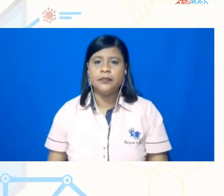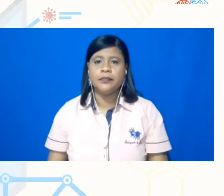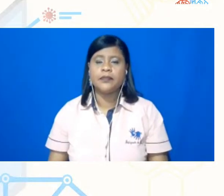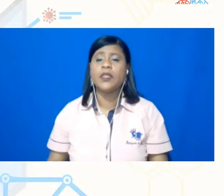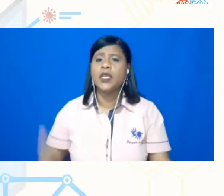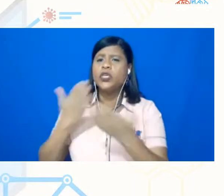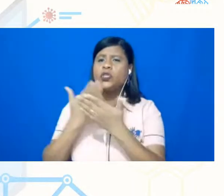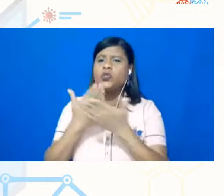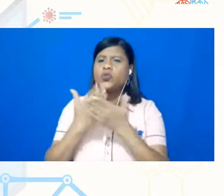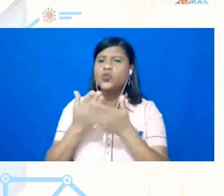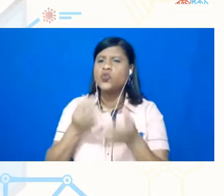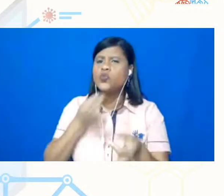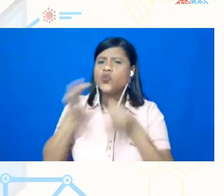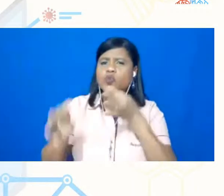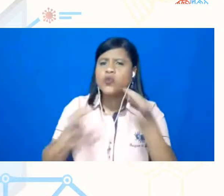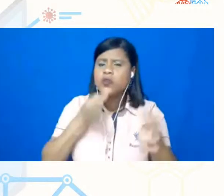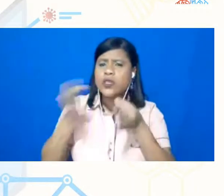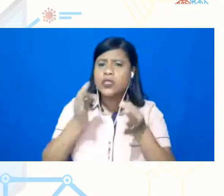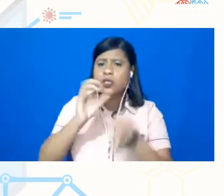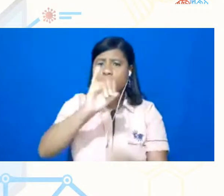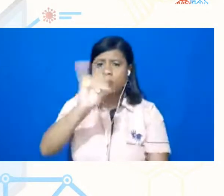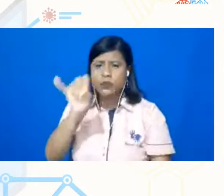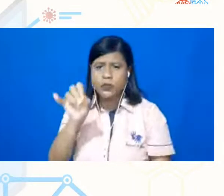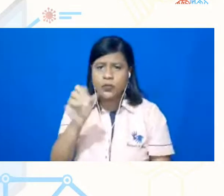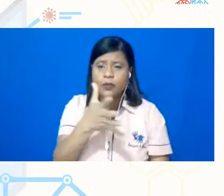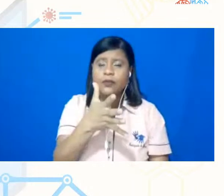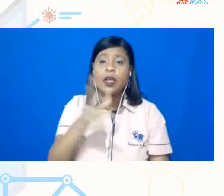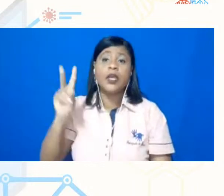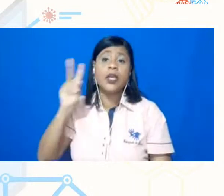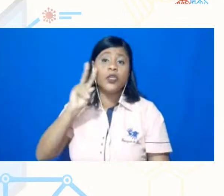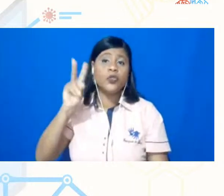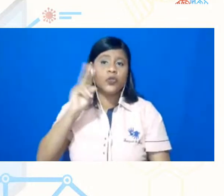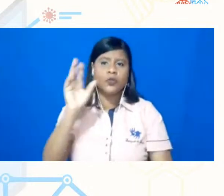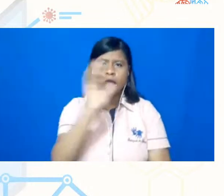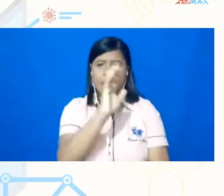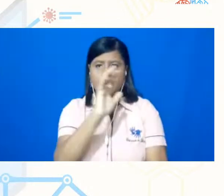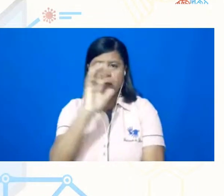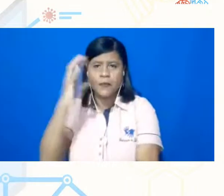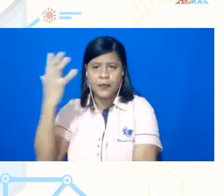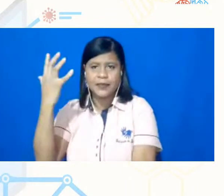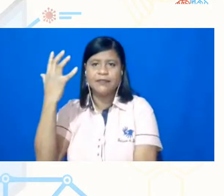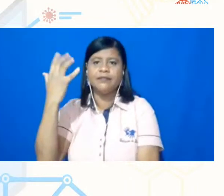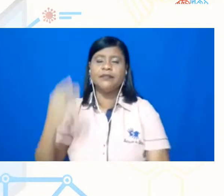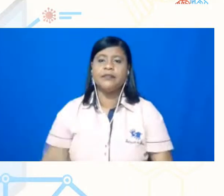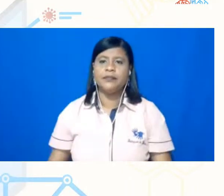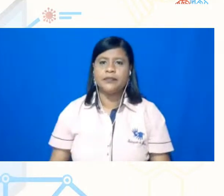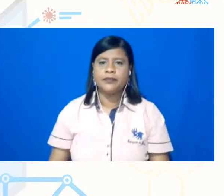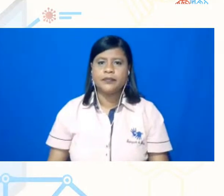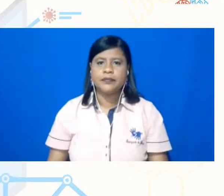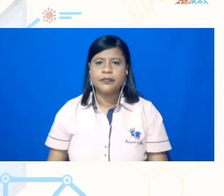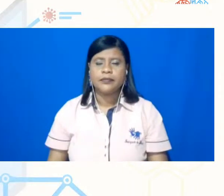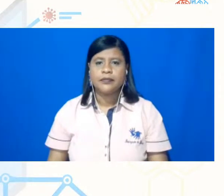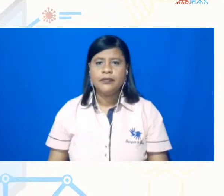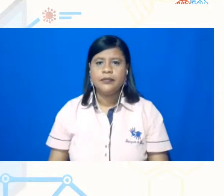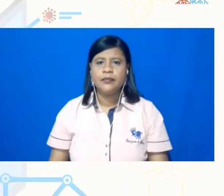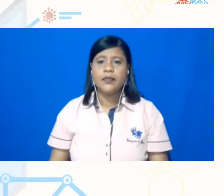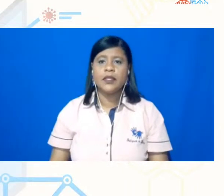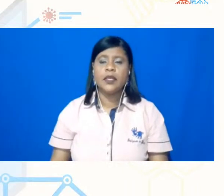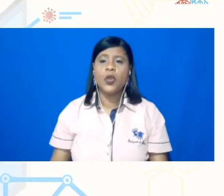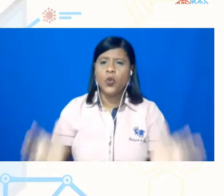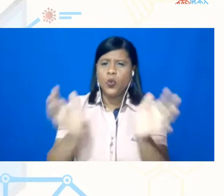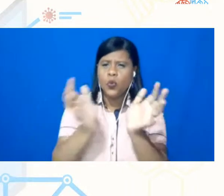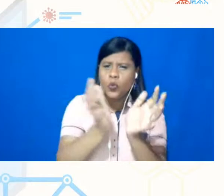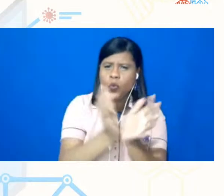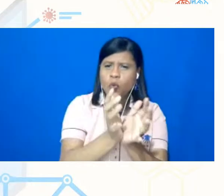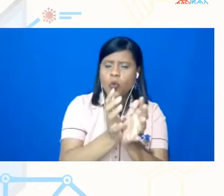críticos de inovação, história ambiental, as, os GTs de gênero